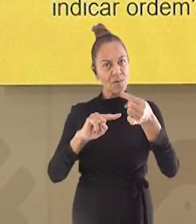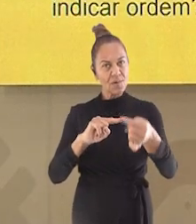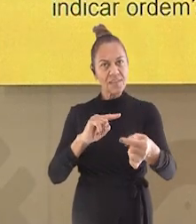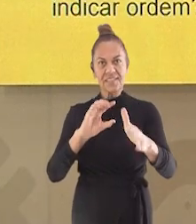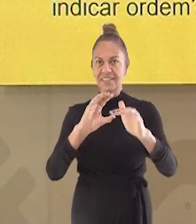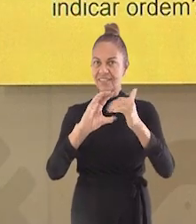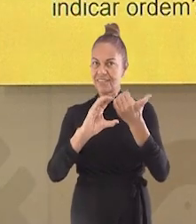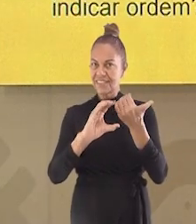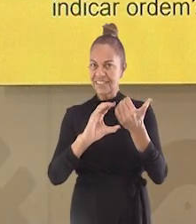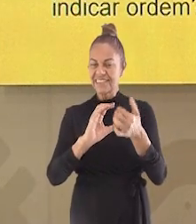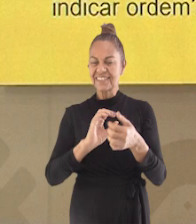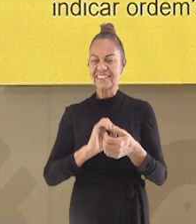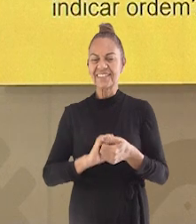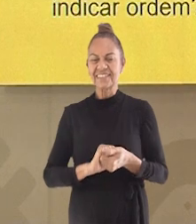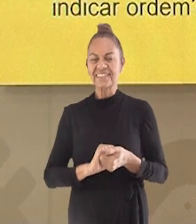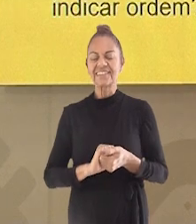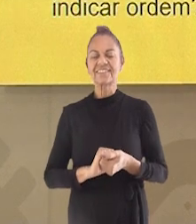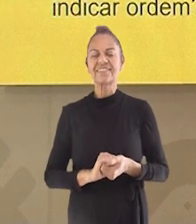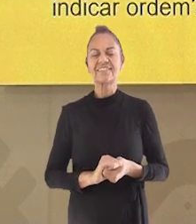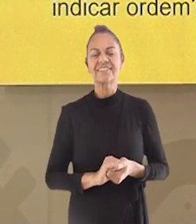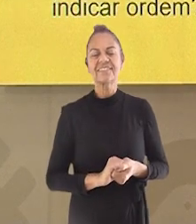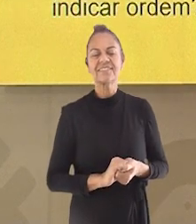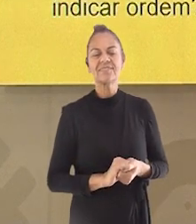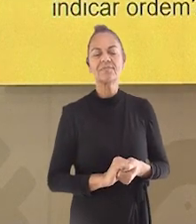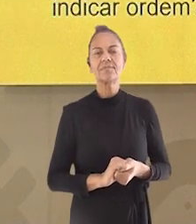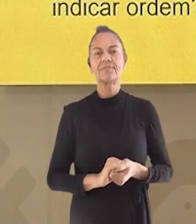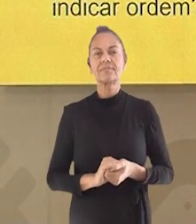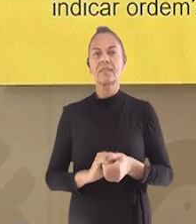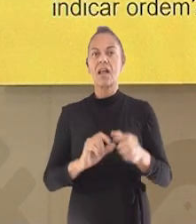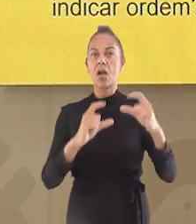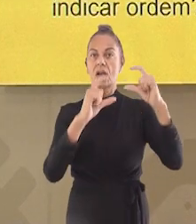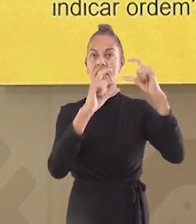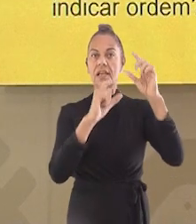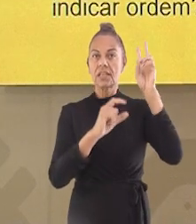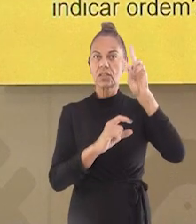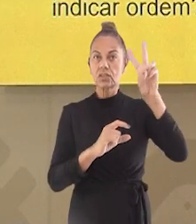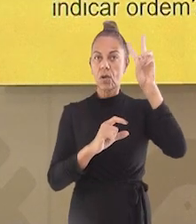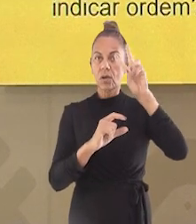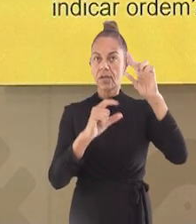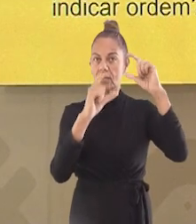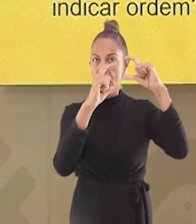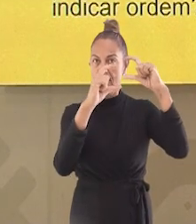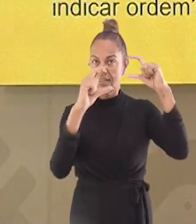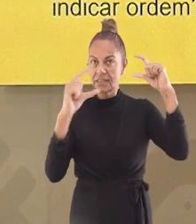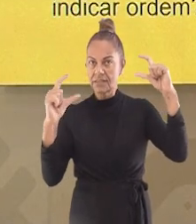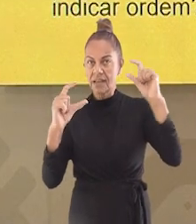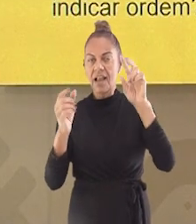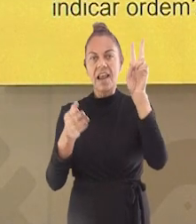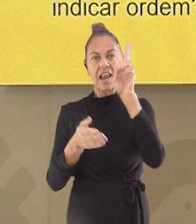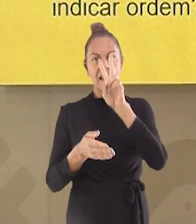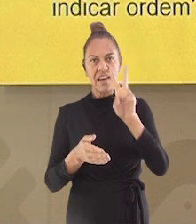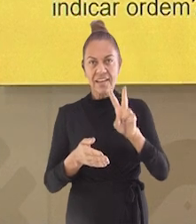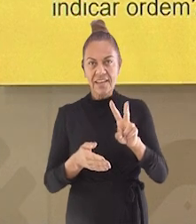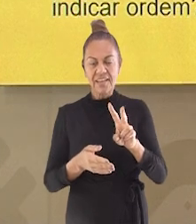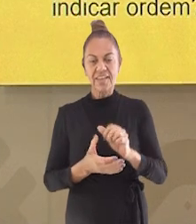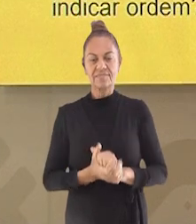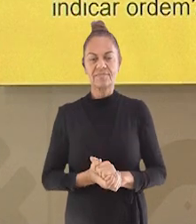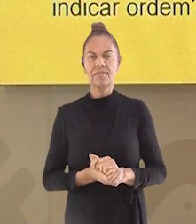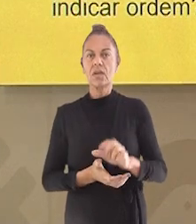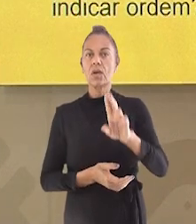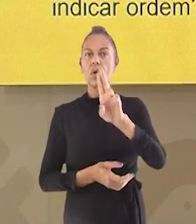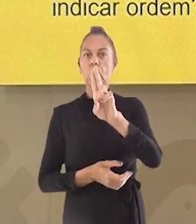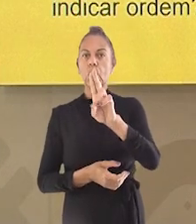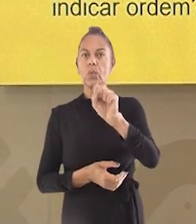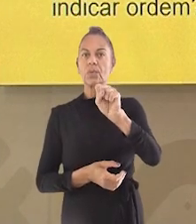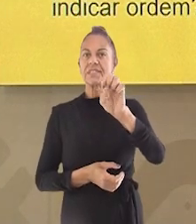Veja só o desafio que eu vou deixar para vocês. Leia a história em quadrinhos. Use seu guardanapo.